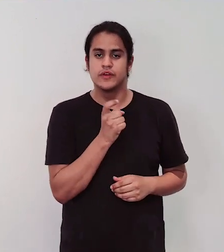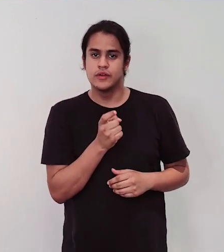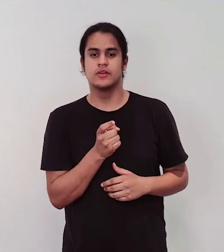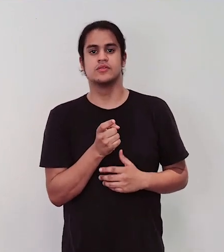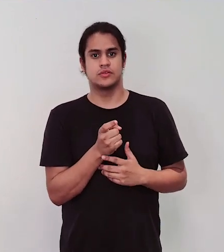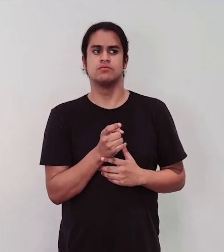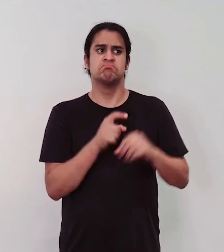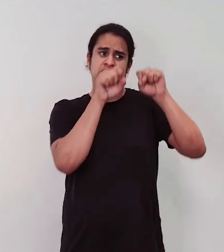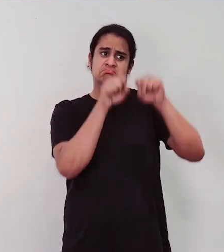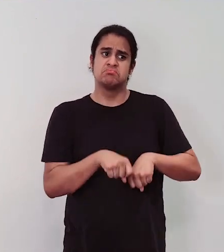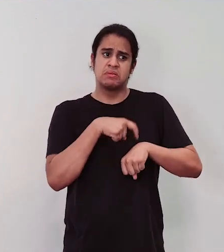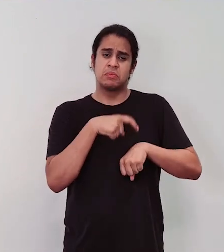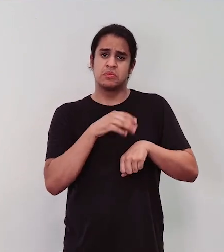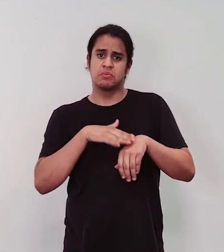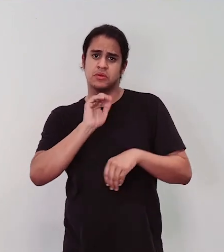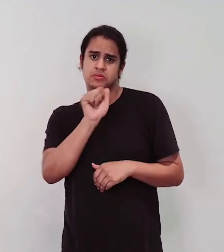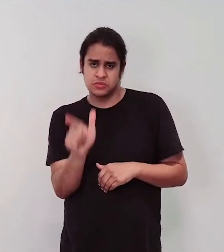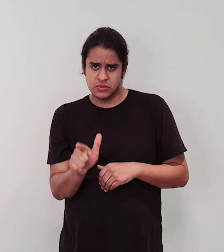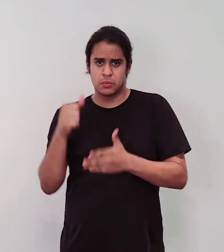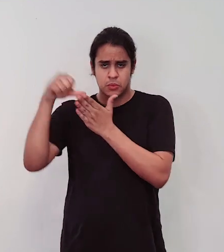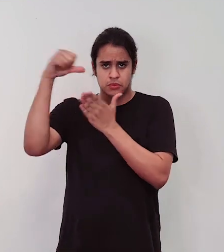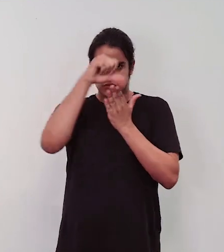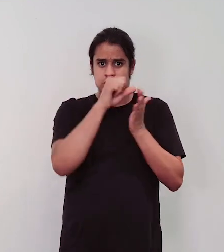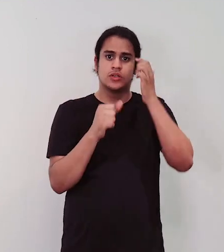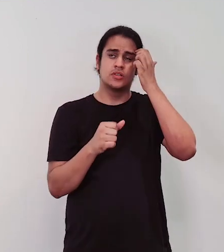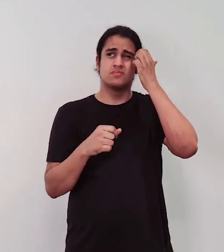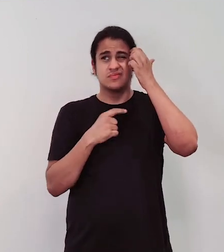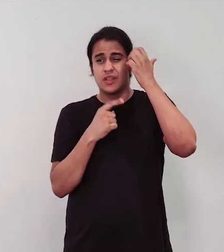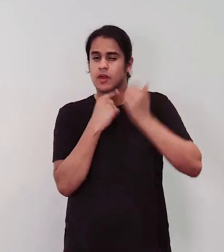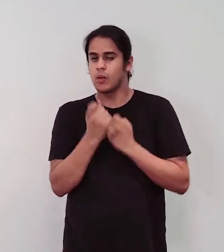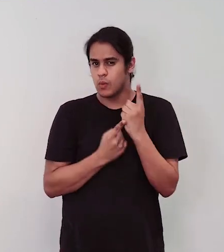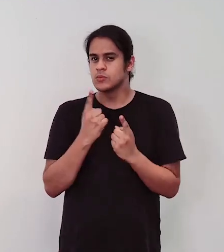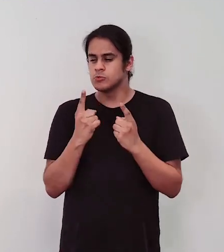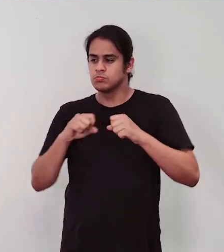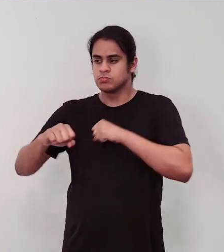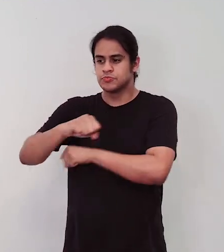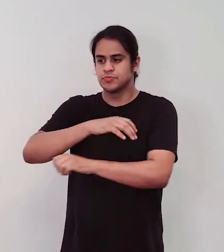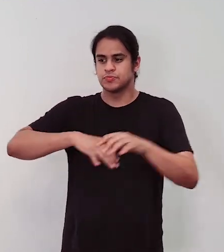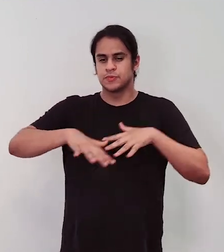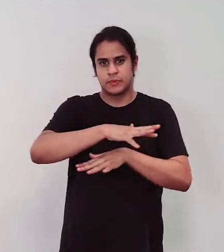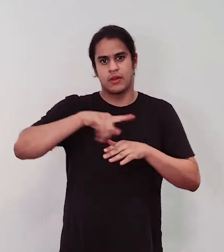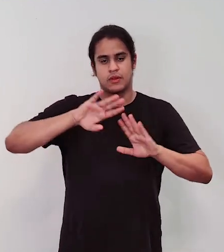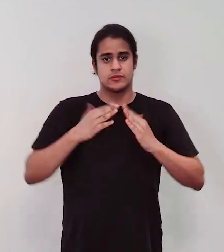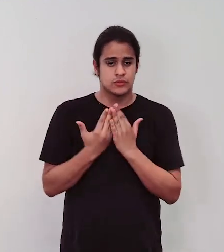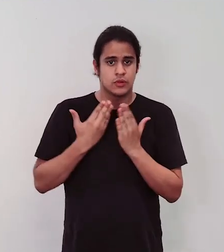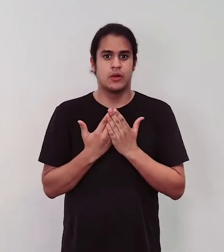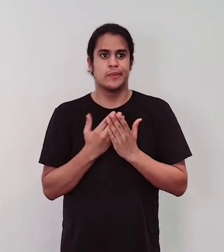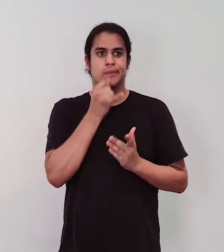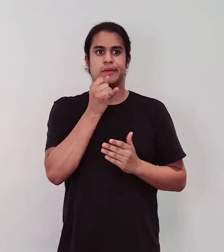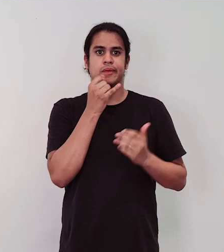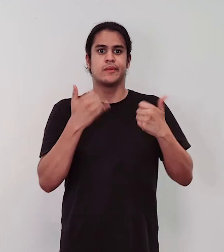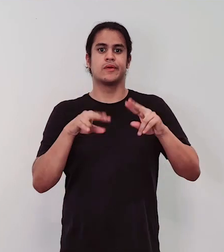algumas questões dentro da escola, tanto por expor questões de assédio, por exemplo, enquanto algumas meninas estavam